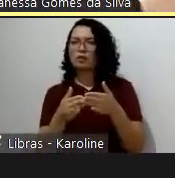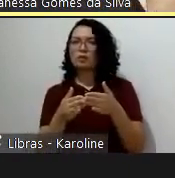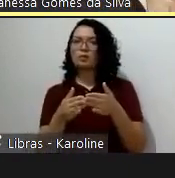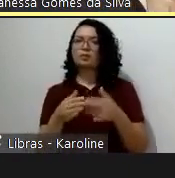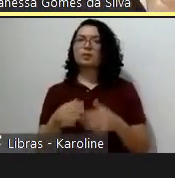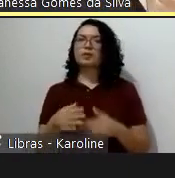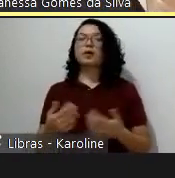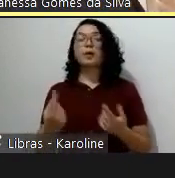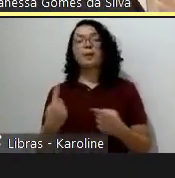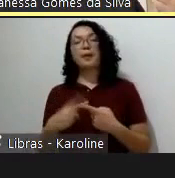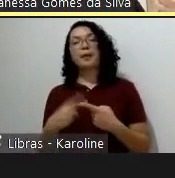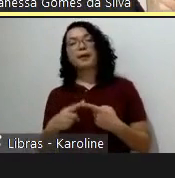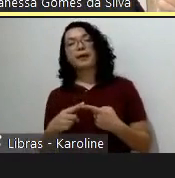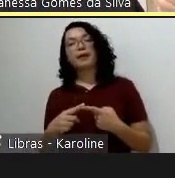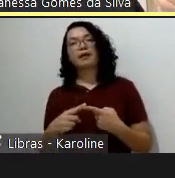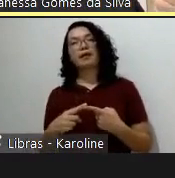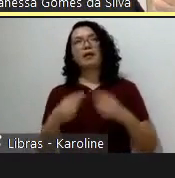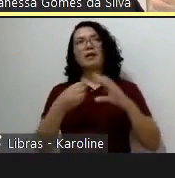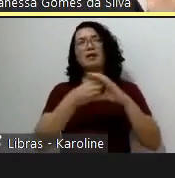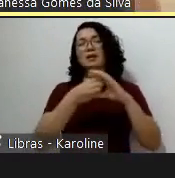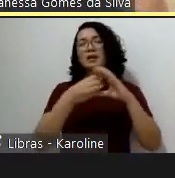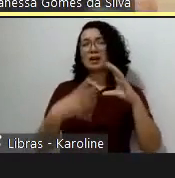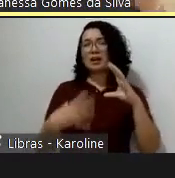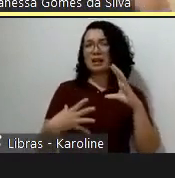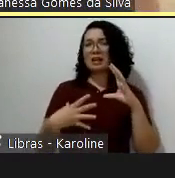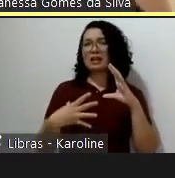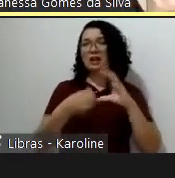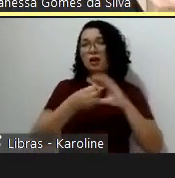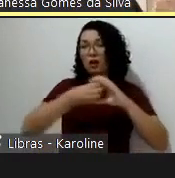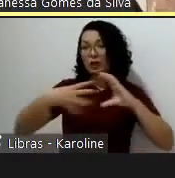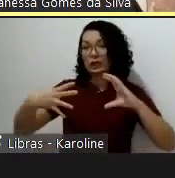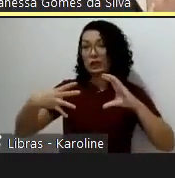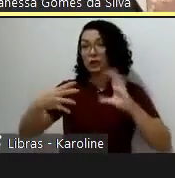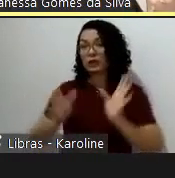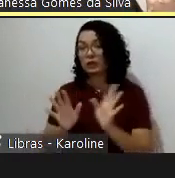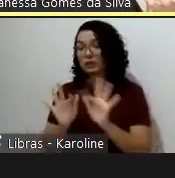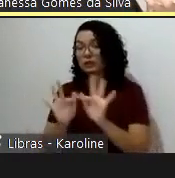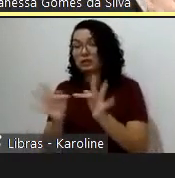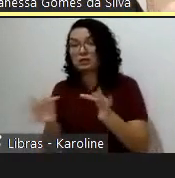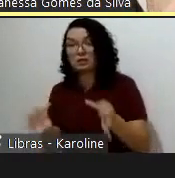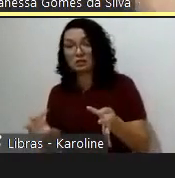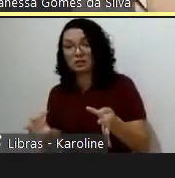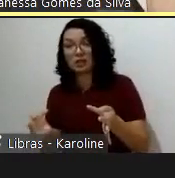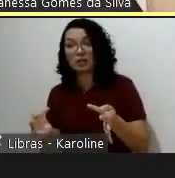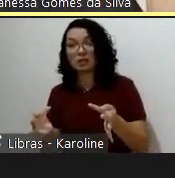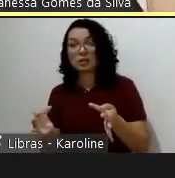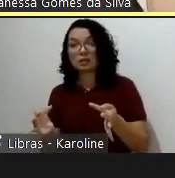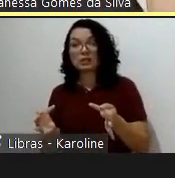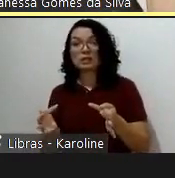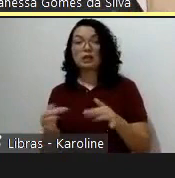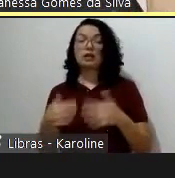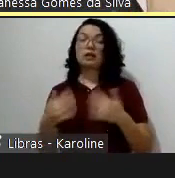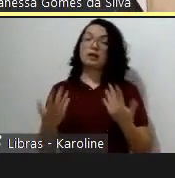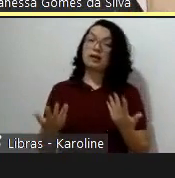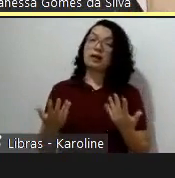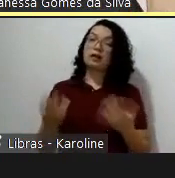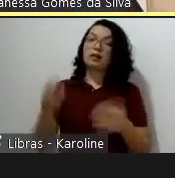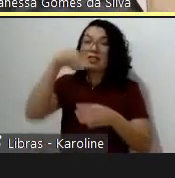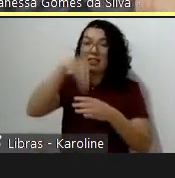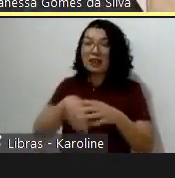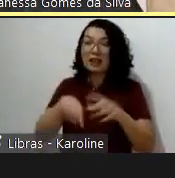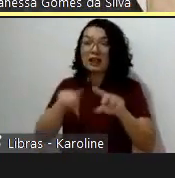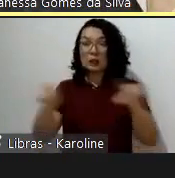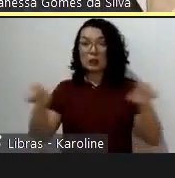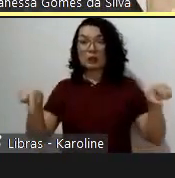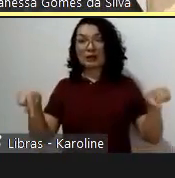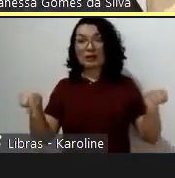Primeiro, porque eram as categorias mais simples da gente estimar, e segundo, porque tinha um trabalho grande em andamento. Dentro da sala de aula, os alunos